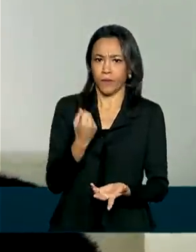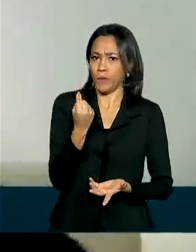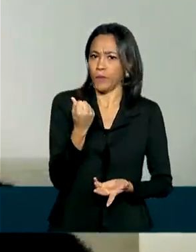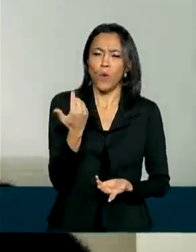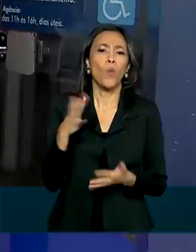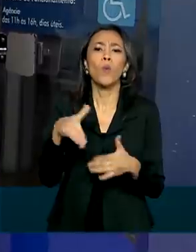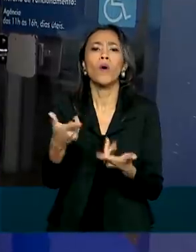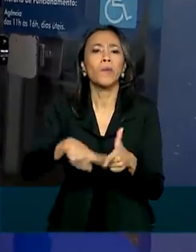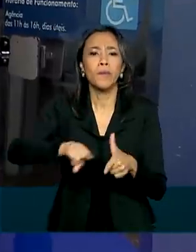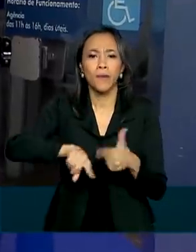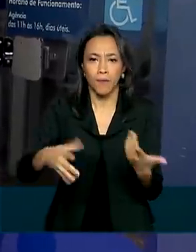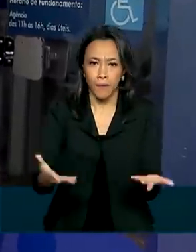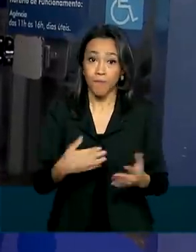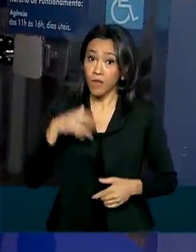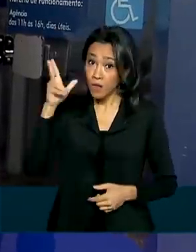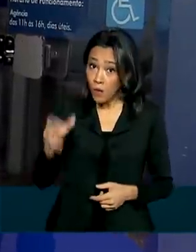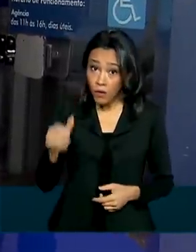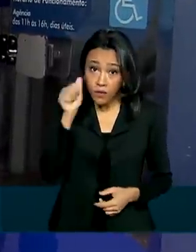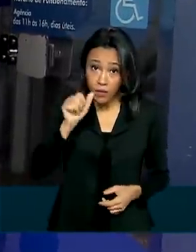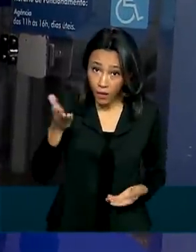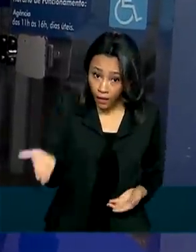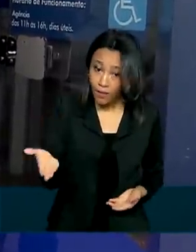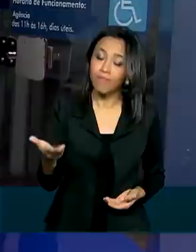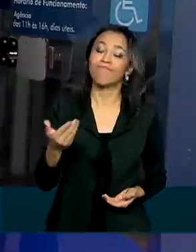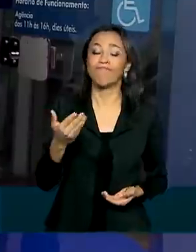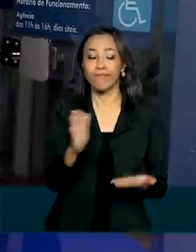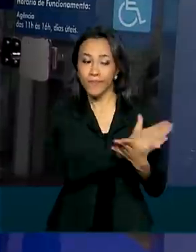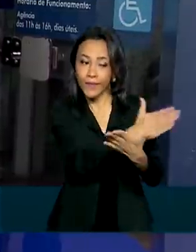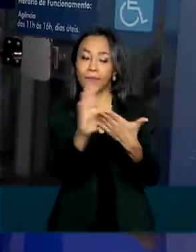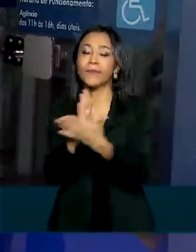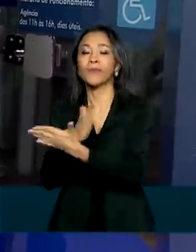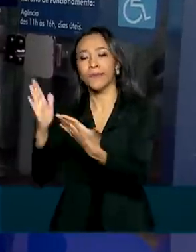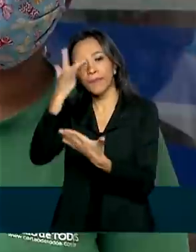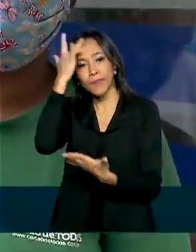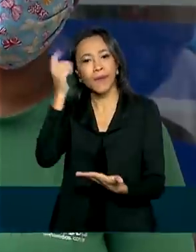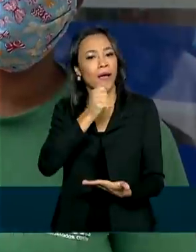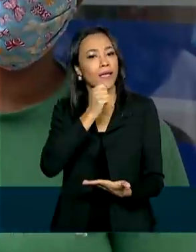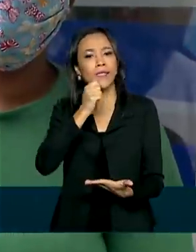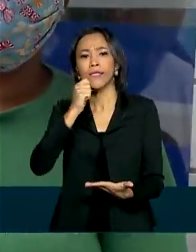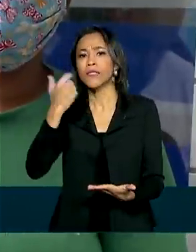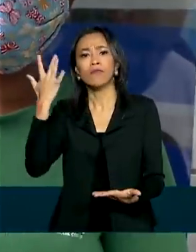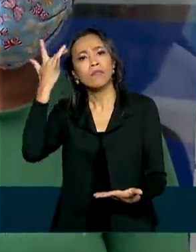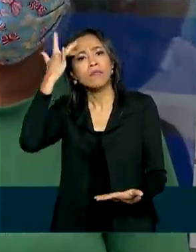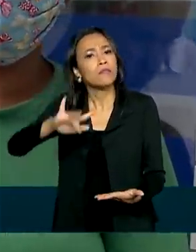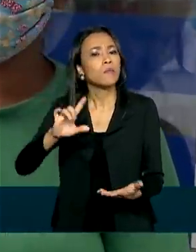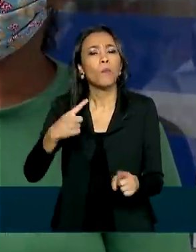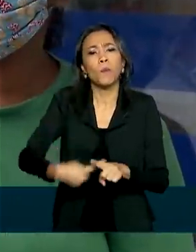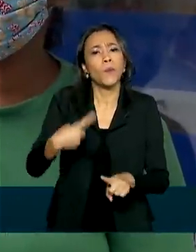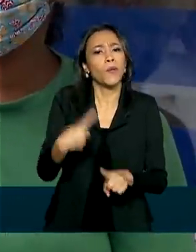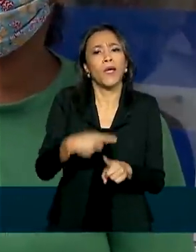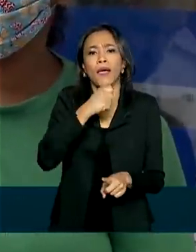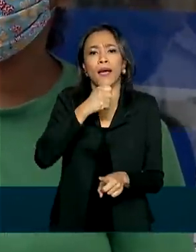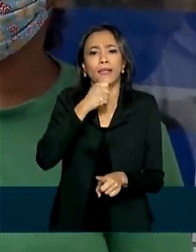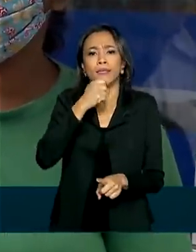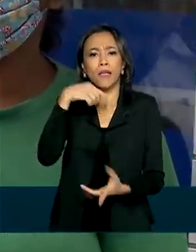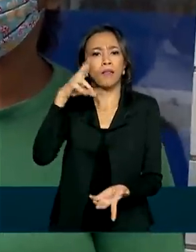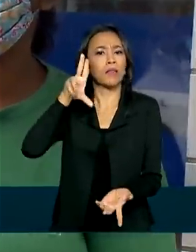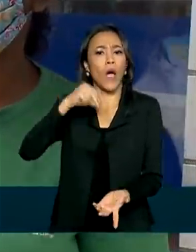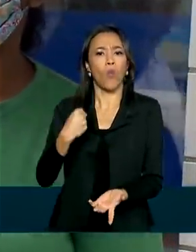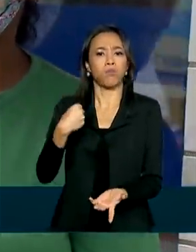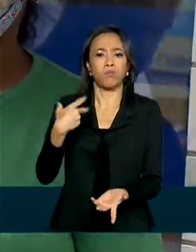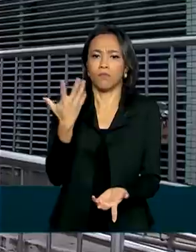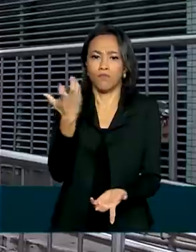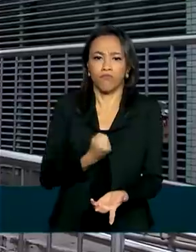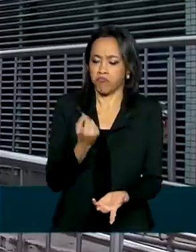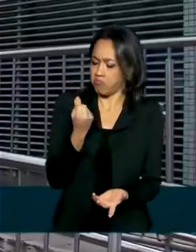Qual o problema? Assim como a Adriana, algumas pessoas ainda não descobriram o porquê de ter o auxílio negado. Segundo